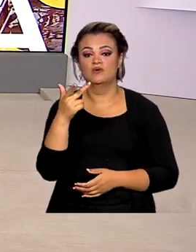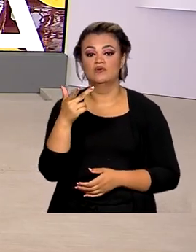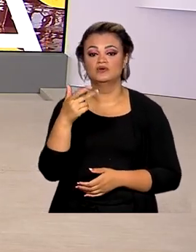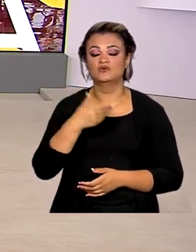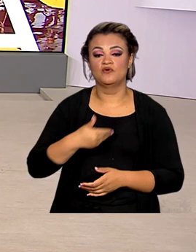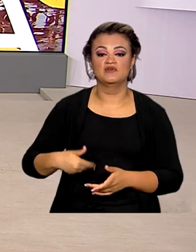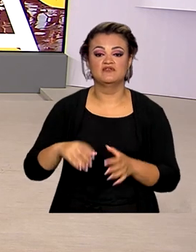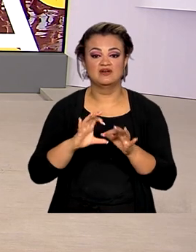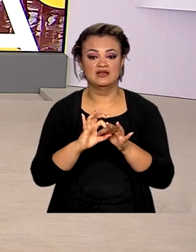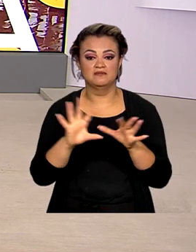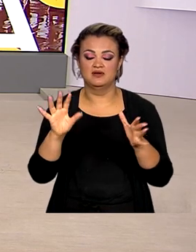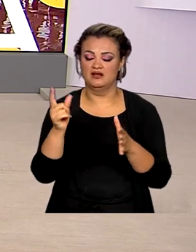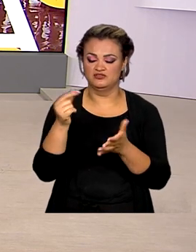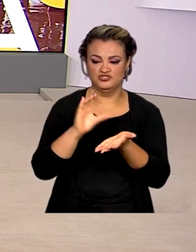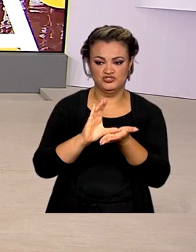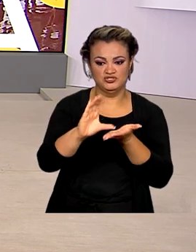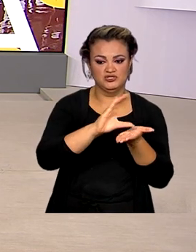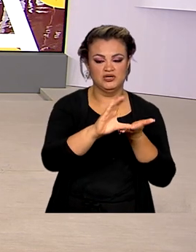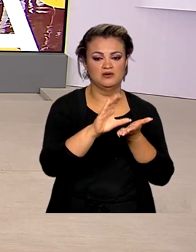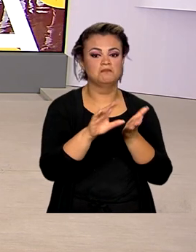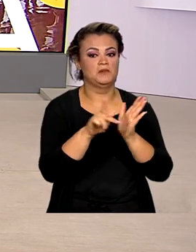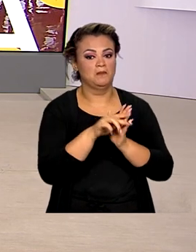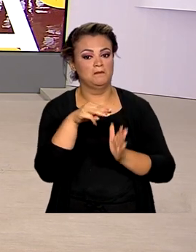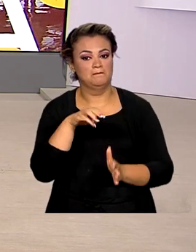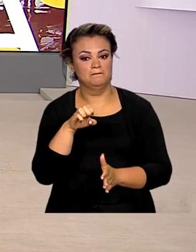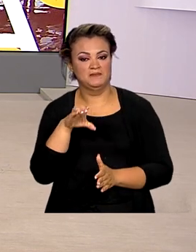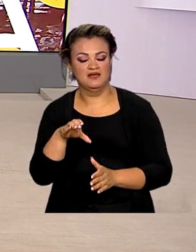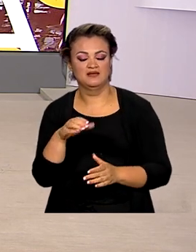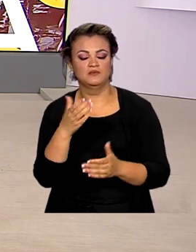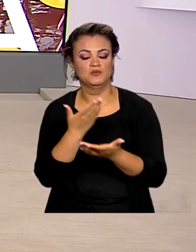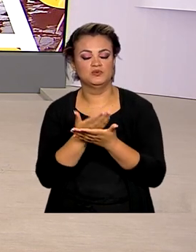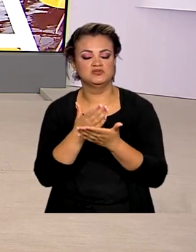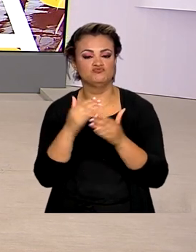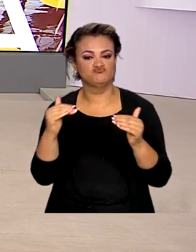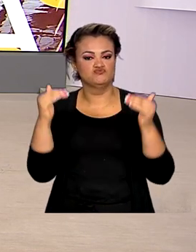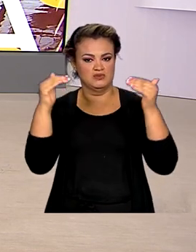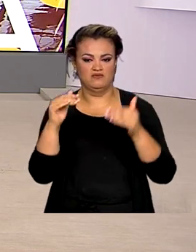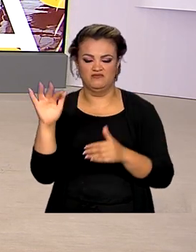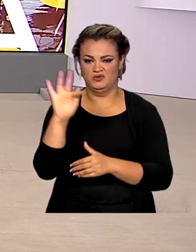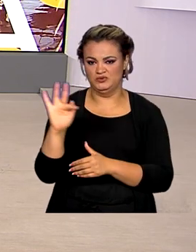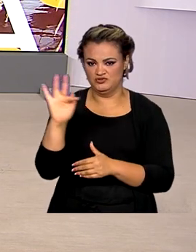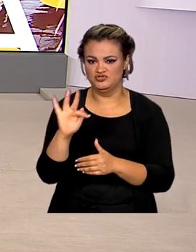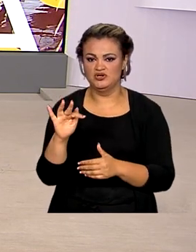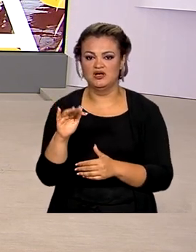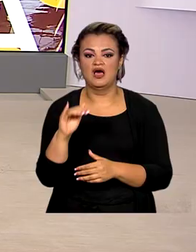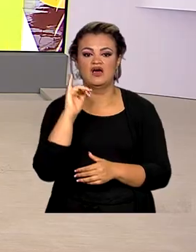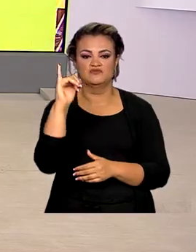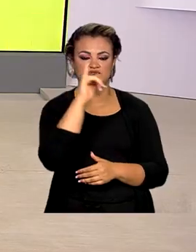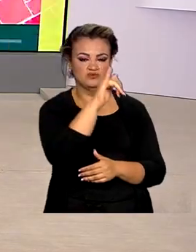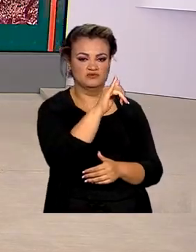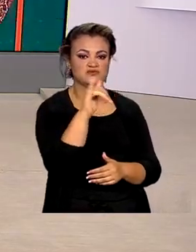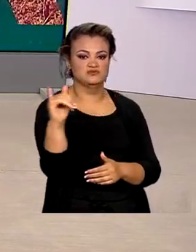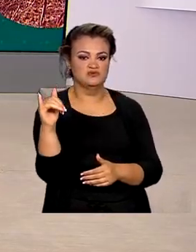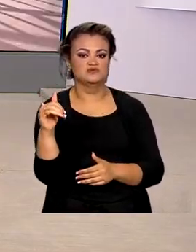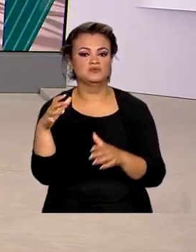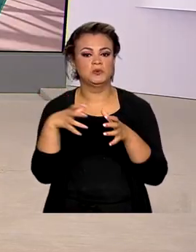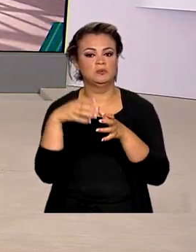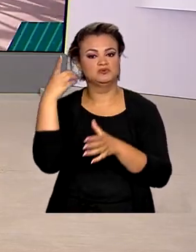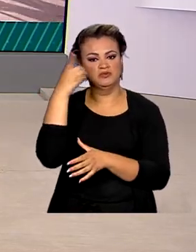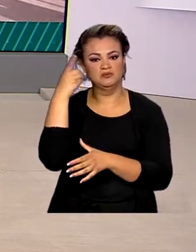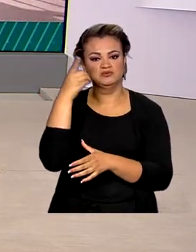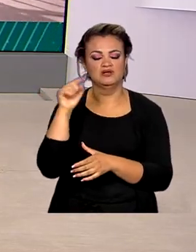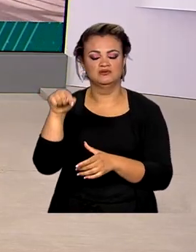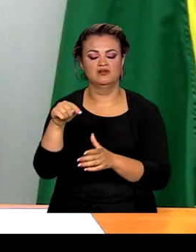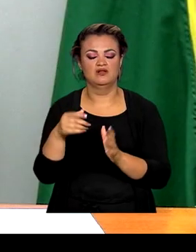parte dos recursos do MEC para a educação superior. A afirmação foi feita aos deputados na Comissão de Educação da